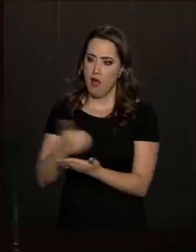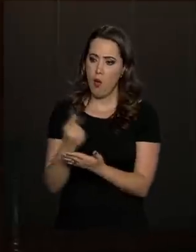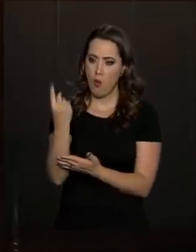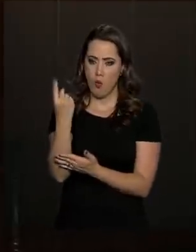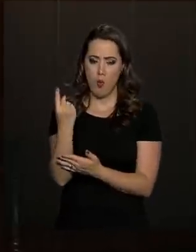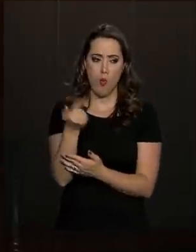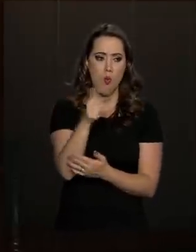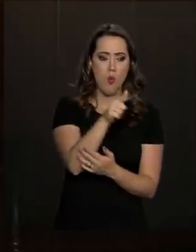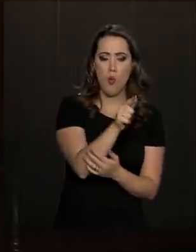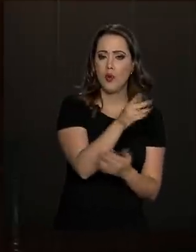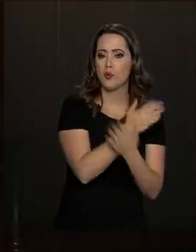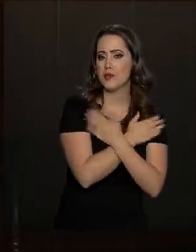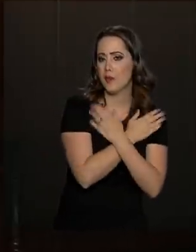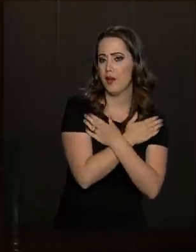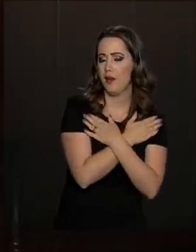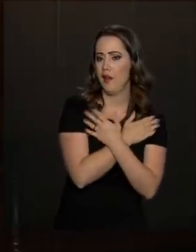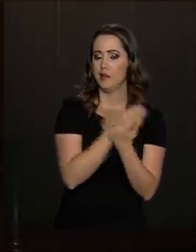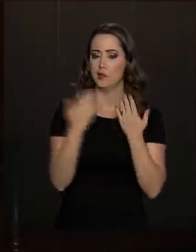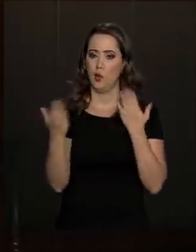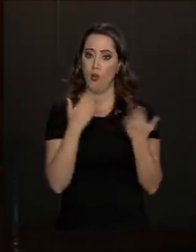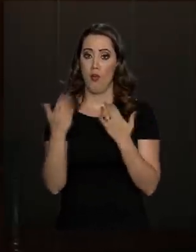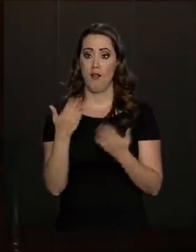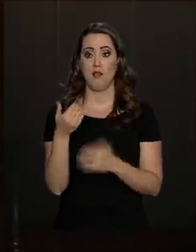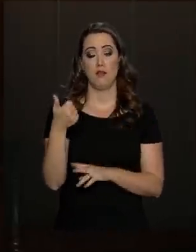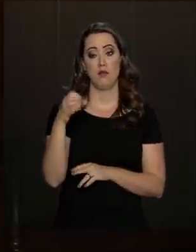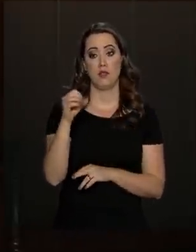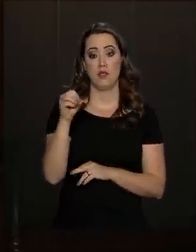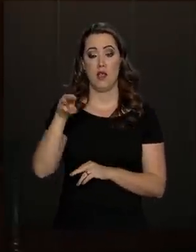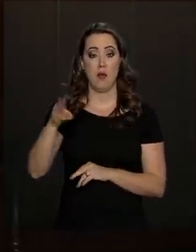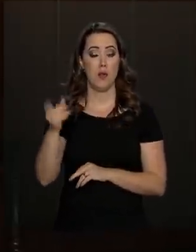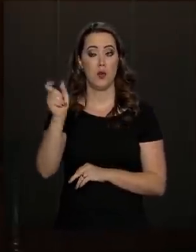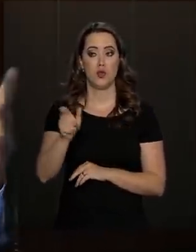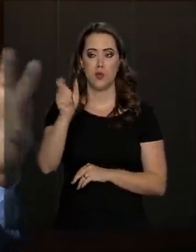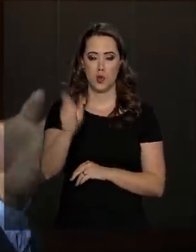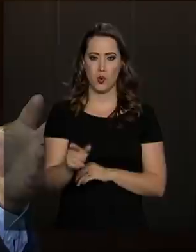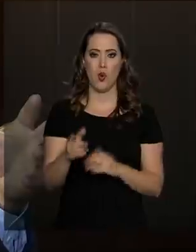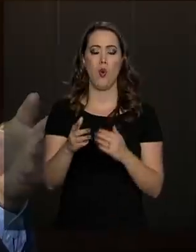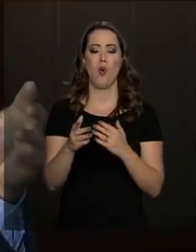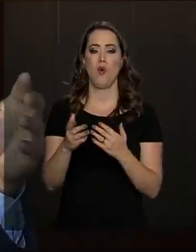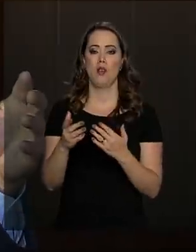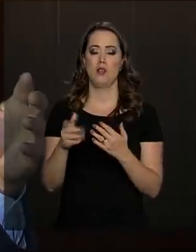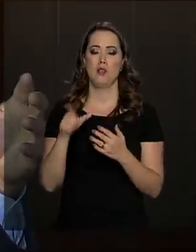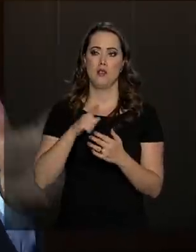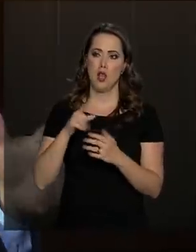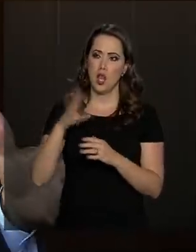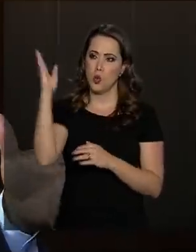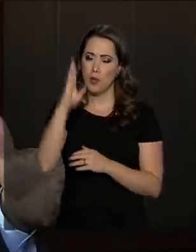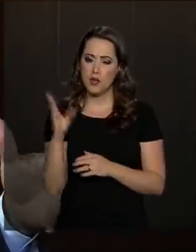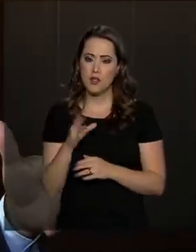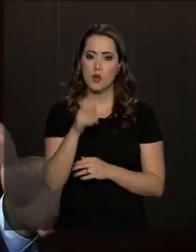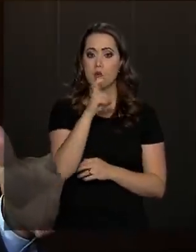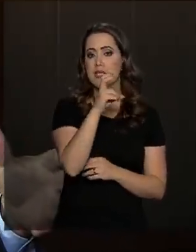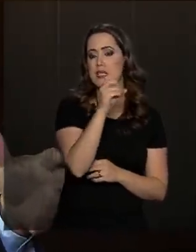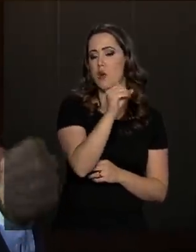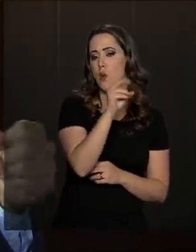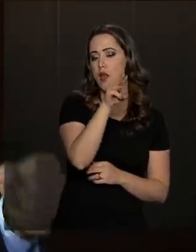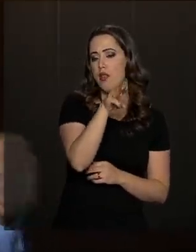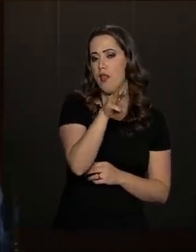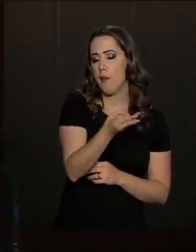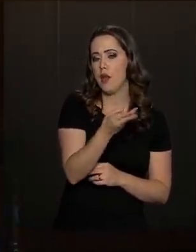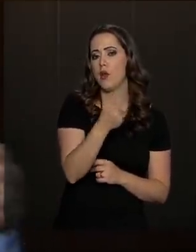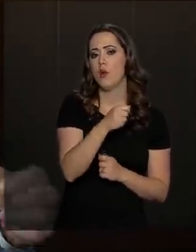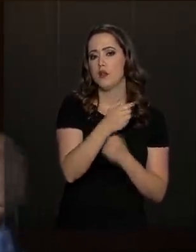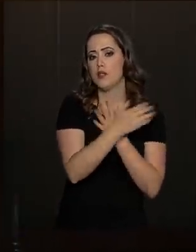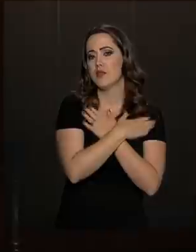milhões de brasileiros, é como se você deixasse 50 milhões desempregados para tributar os outros 50, para